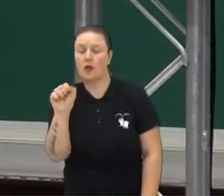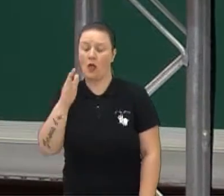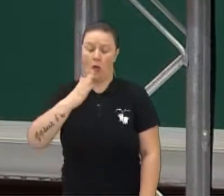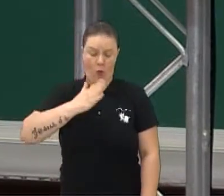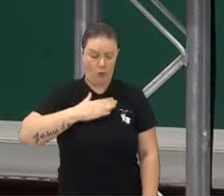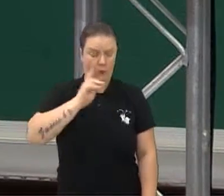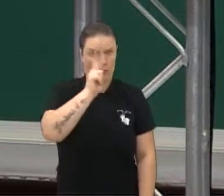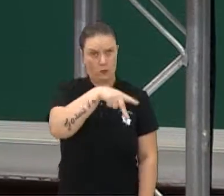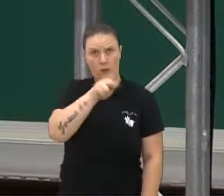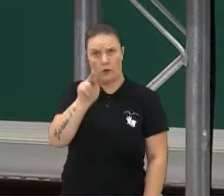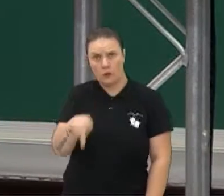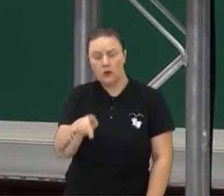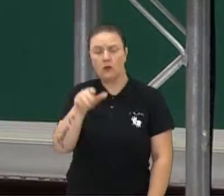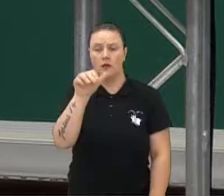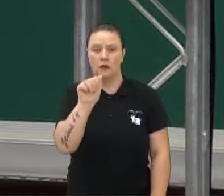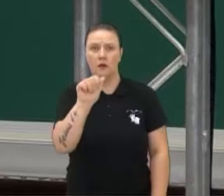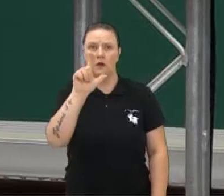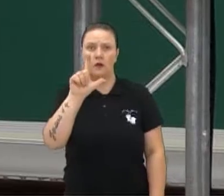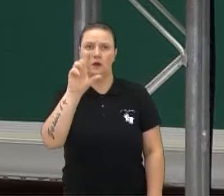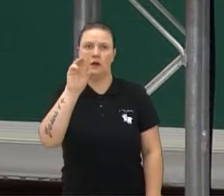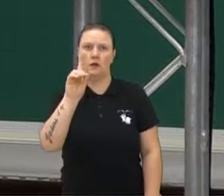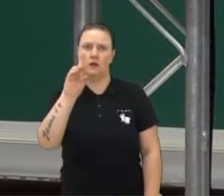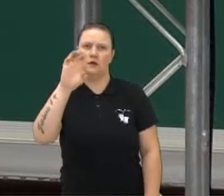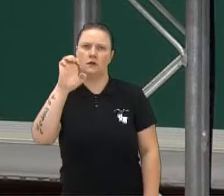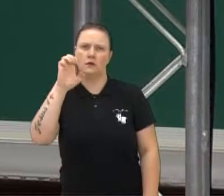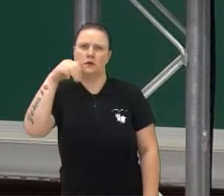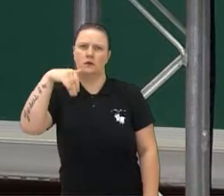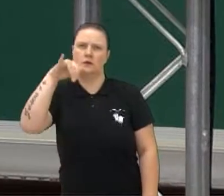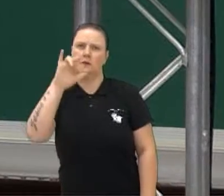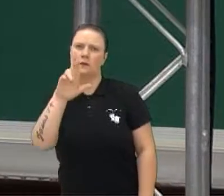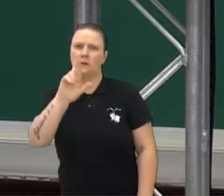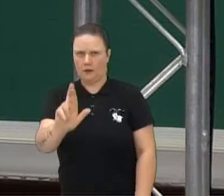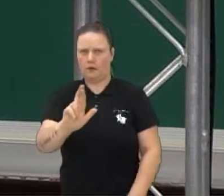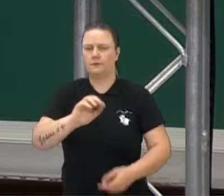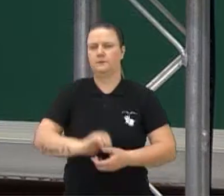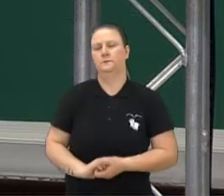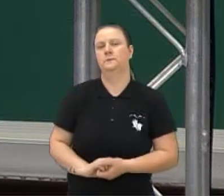professor é Aldemir Tortato, moro.